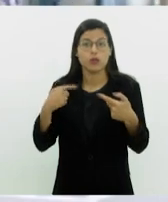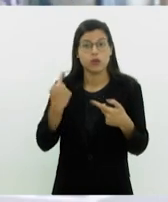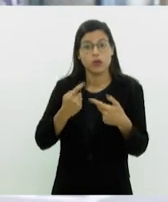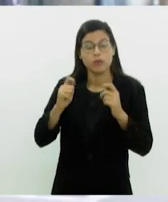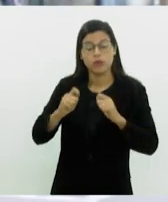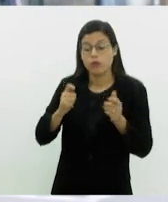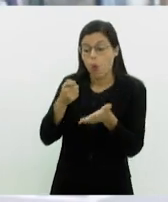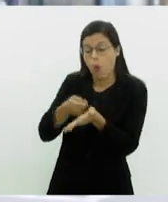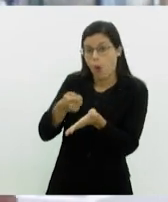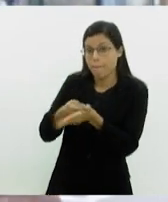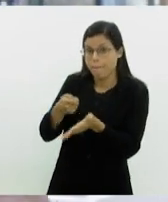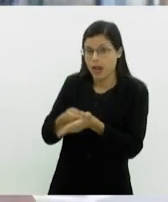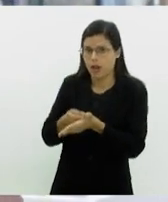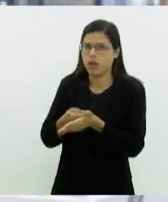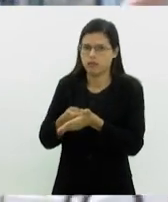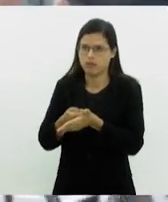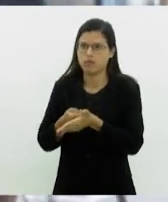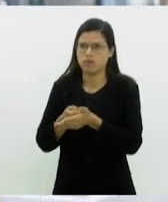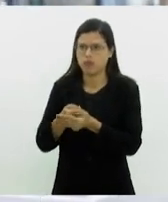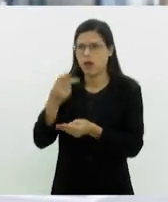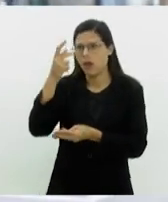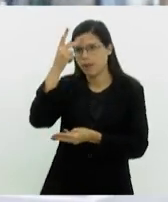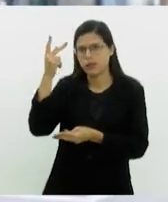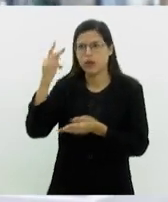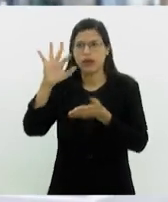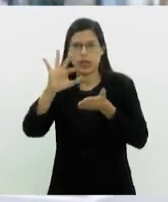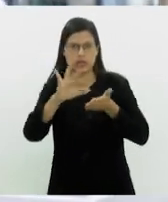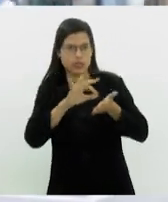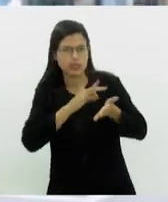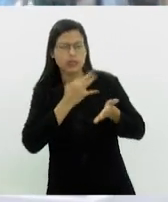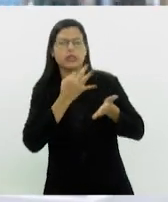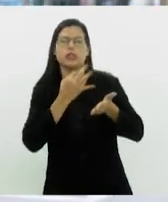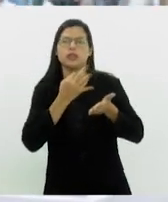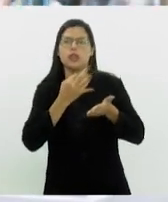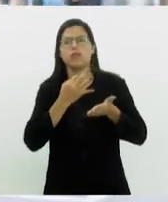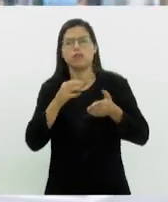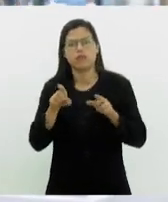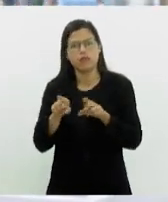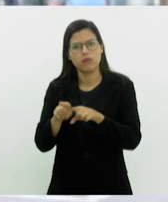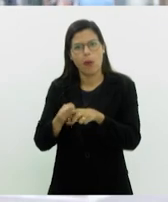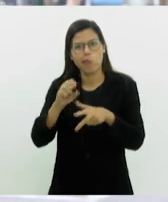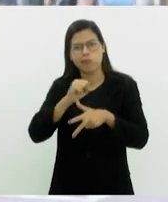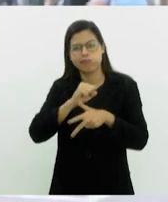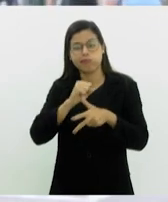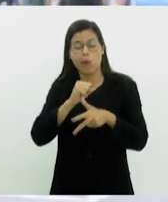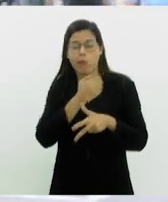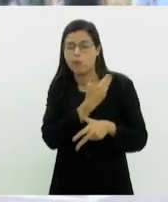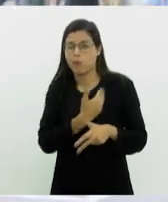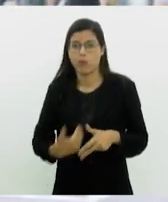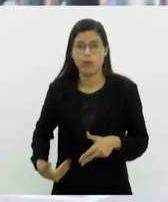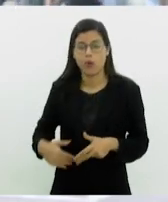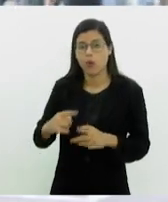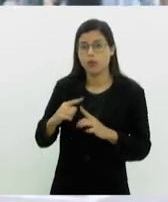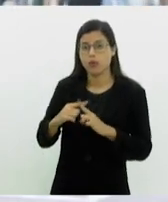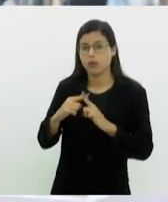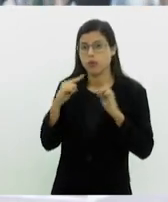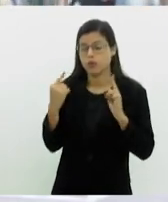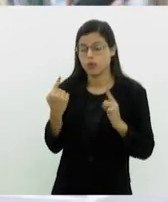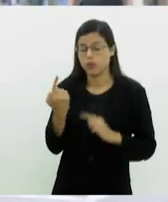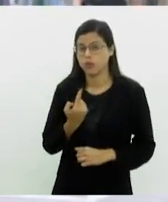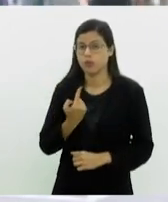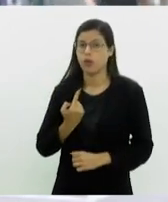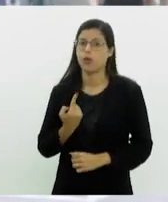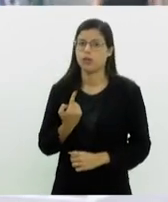demandas à pessoa que assina o papel, levar as demandas ao poder público. Mas, enquanto sociedade civil, a gente pode se organizar para